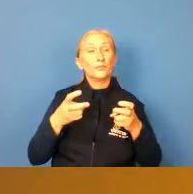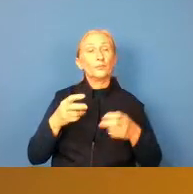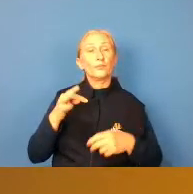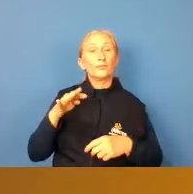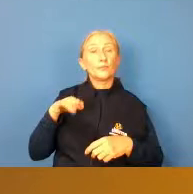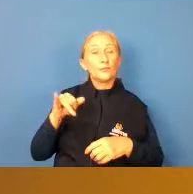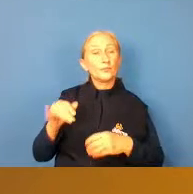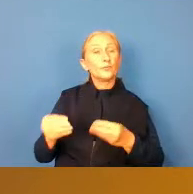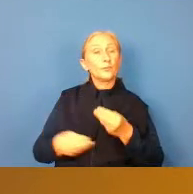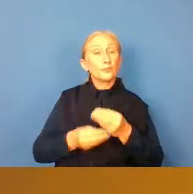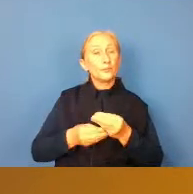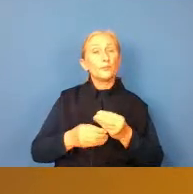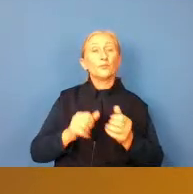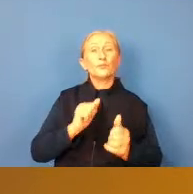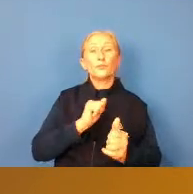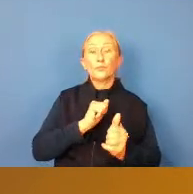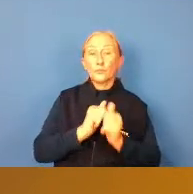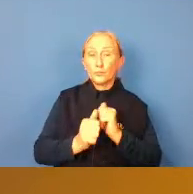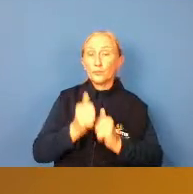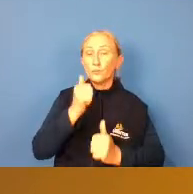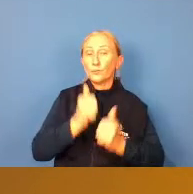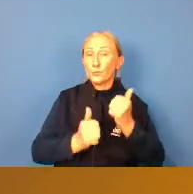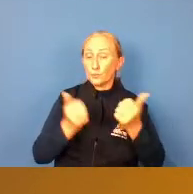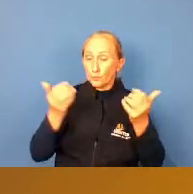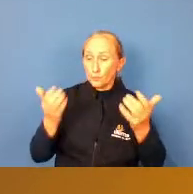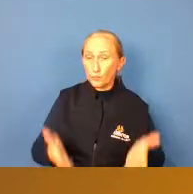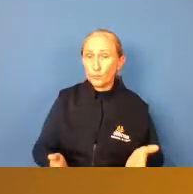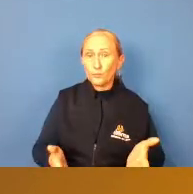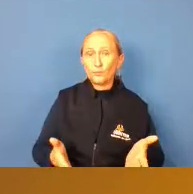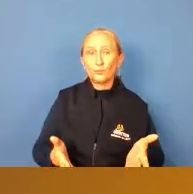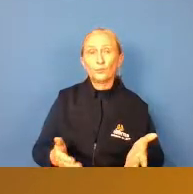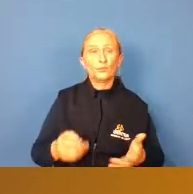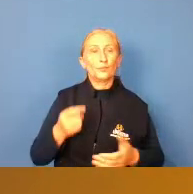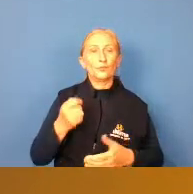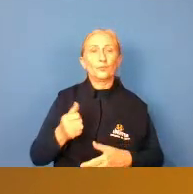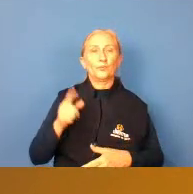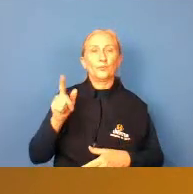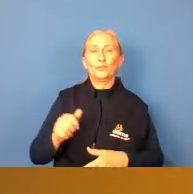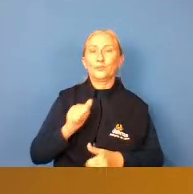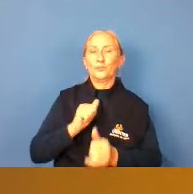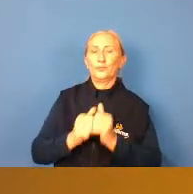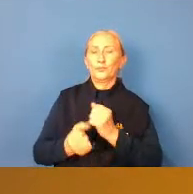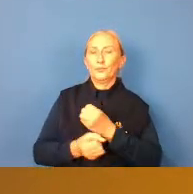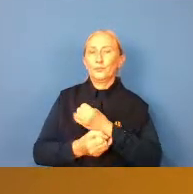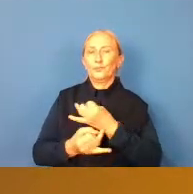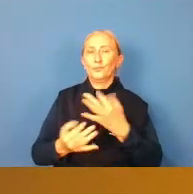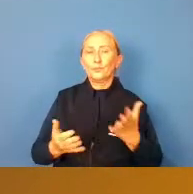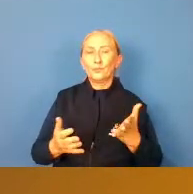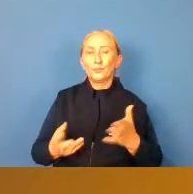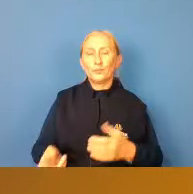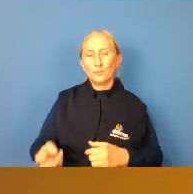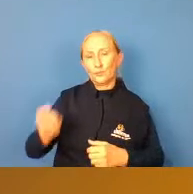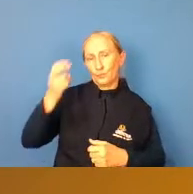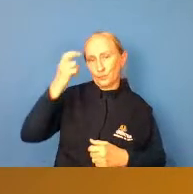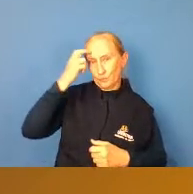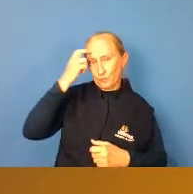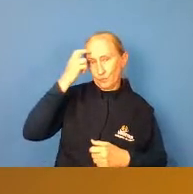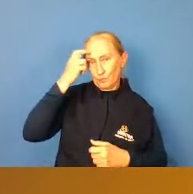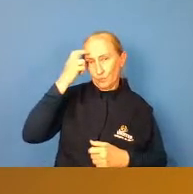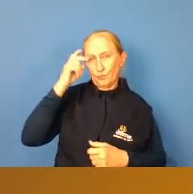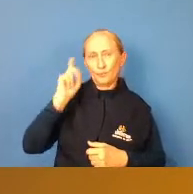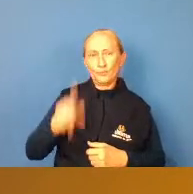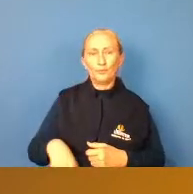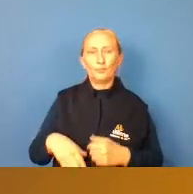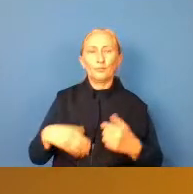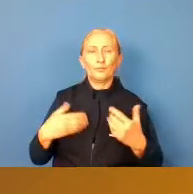complementou que o esporte que o futebol hoje ele já não quase não é um esporte pra alguns ele só é uma cultura sabe foi